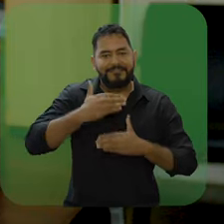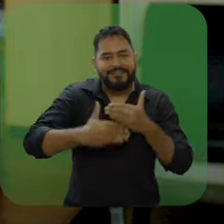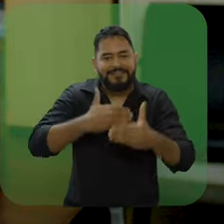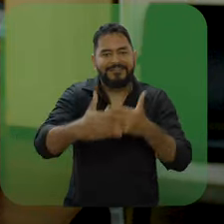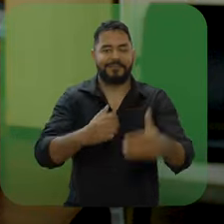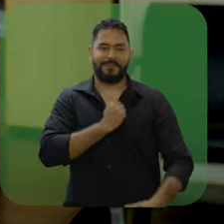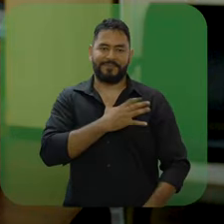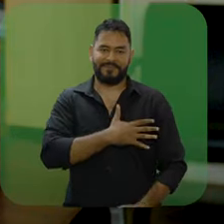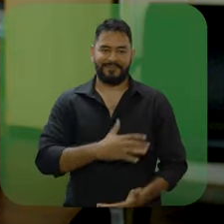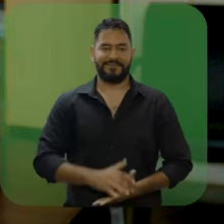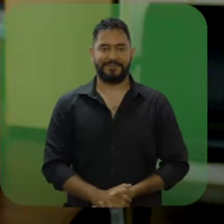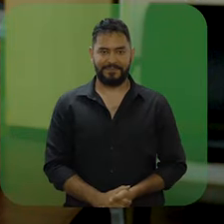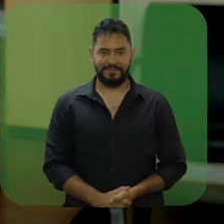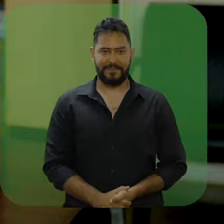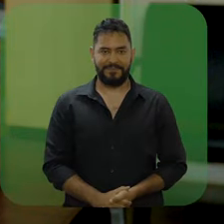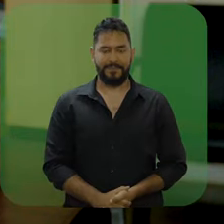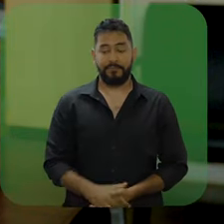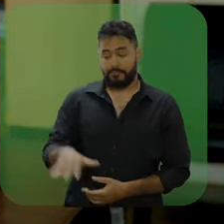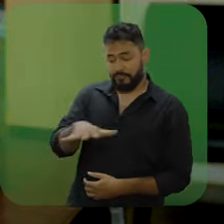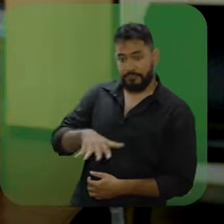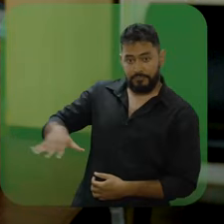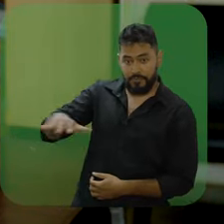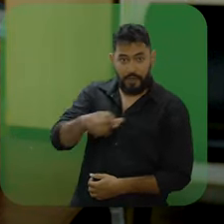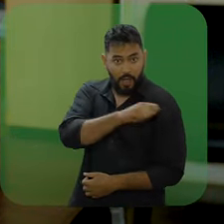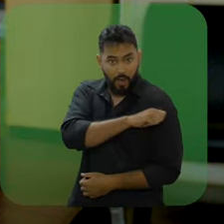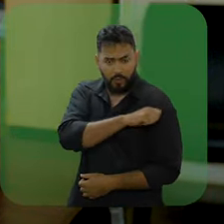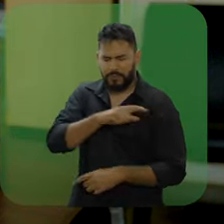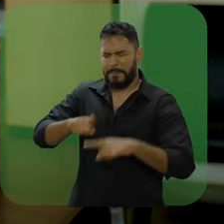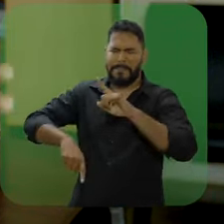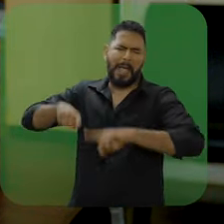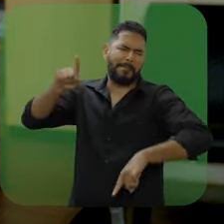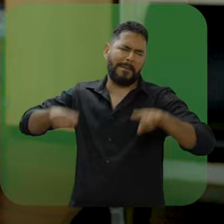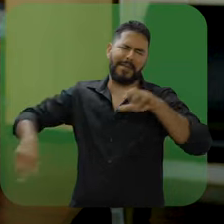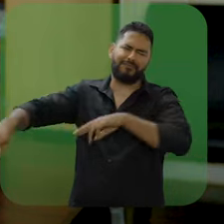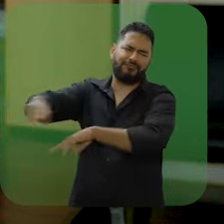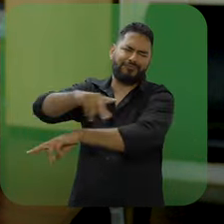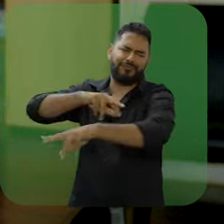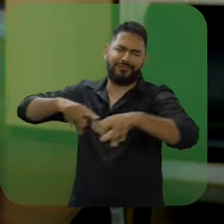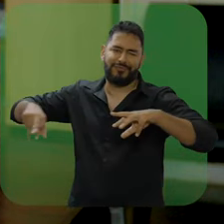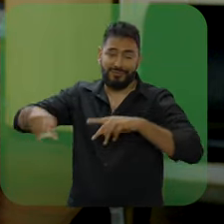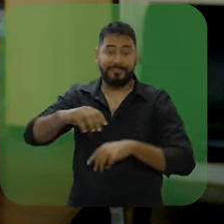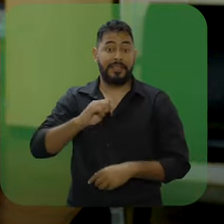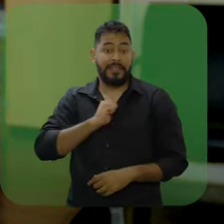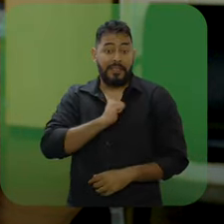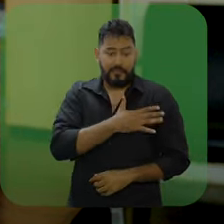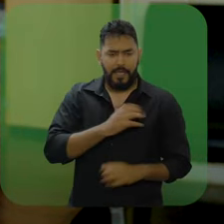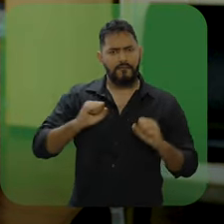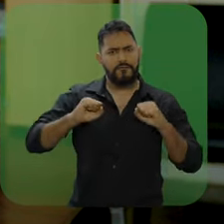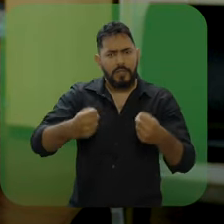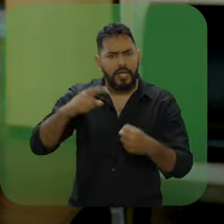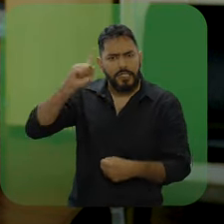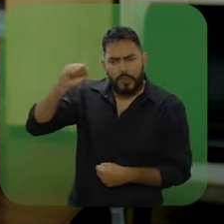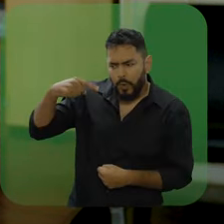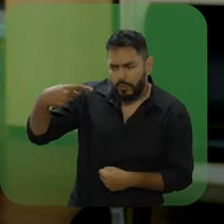Instituto Federal de Pernambuco. Com o nosso público estudantil, tão rico em sua diversidade, o IFPE se fortalece a